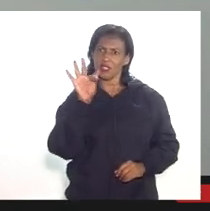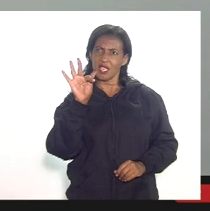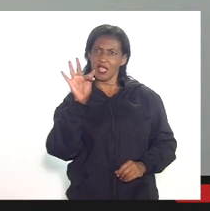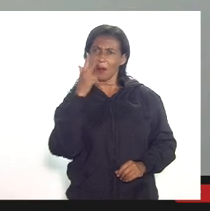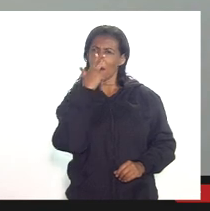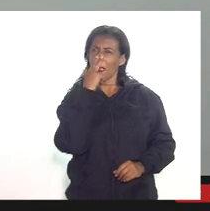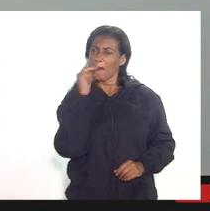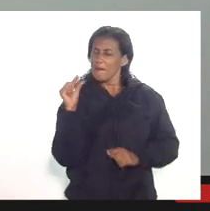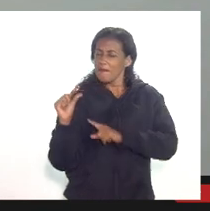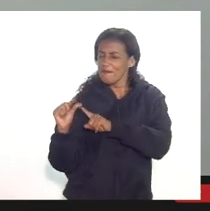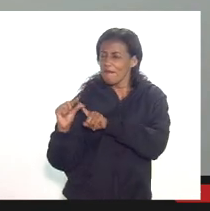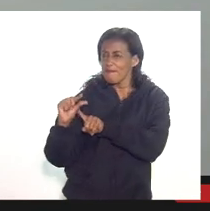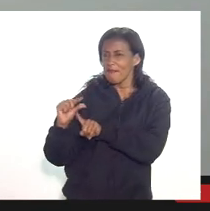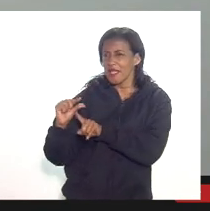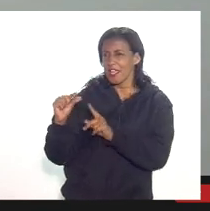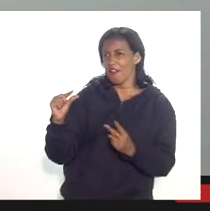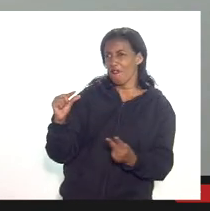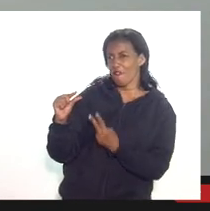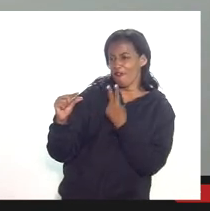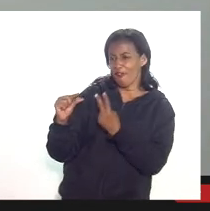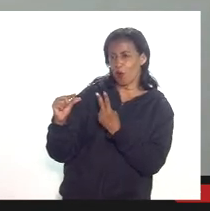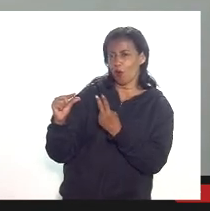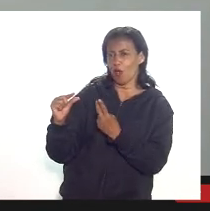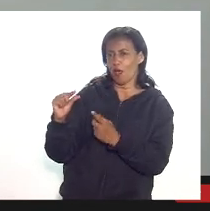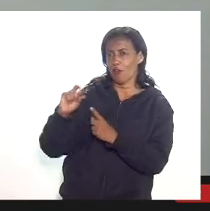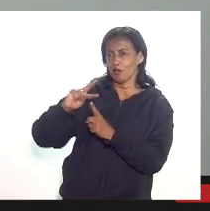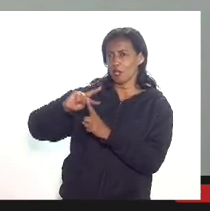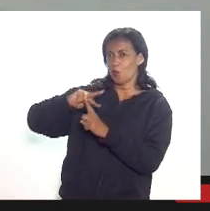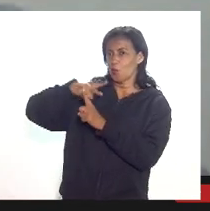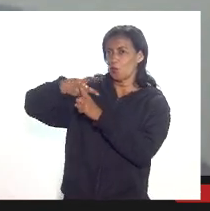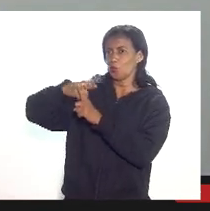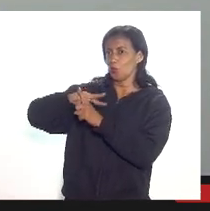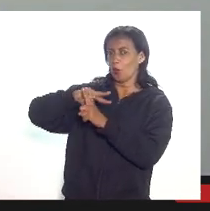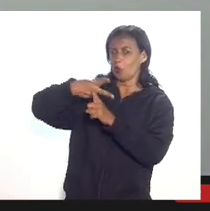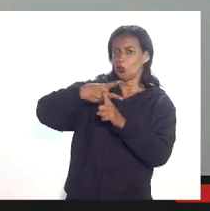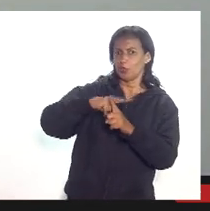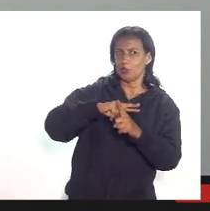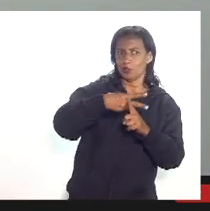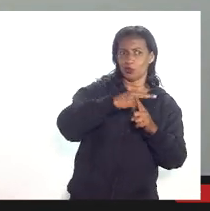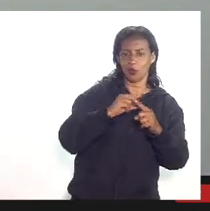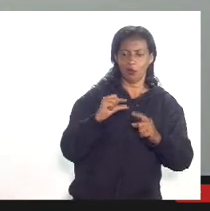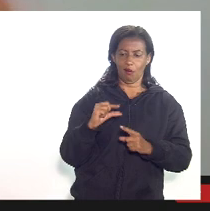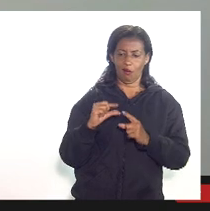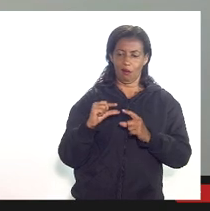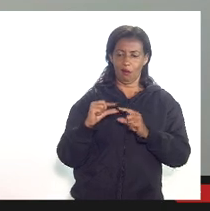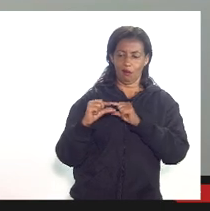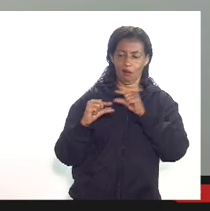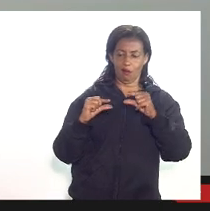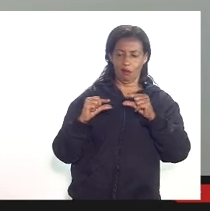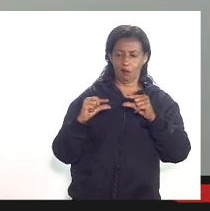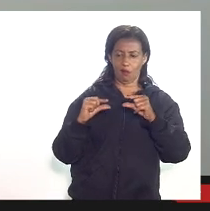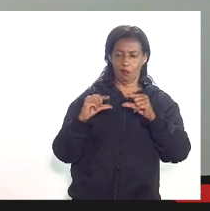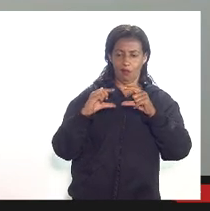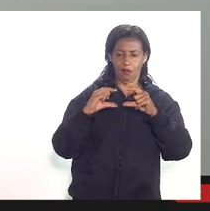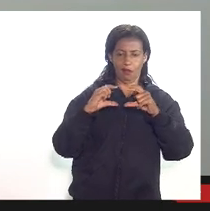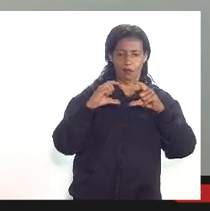não é pequenininho nesse caso foi multiplicado por muitos para os deputados eu peço a liberdade se for suficiente